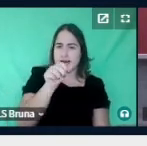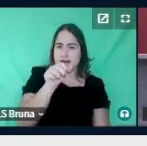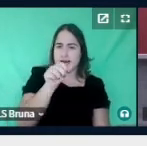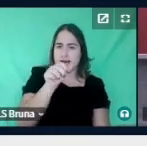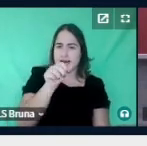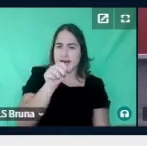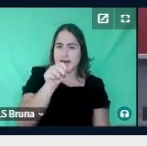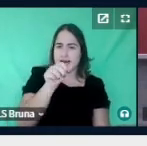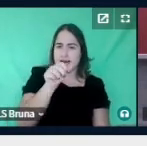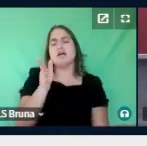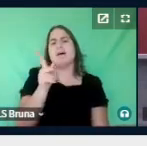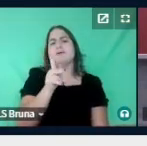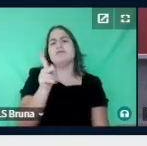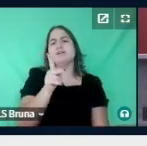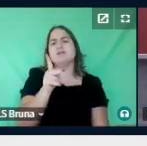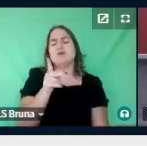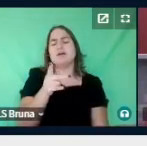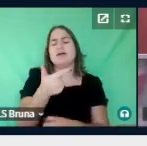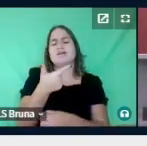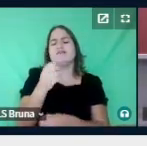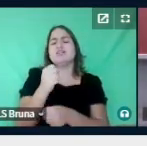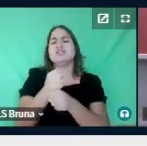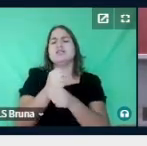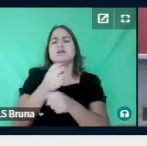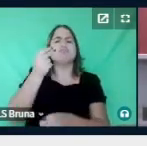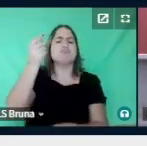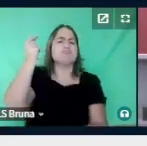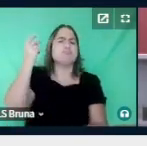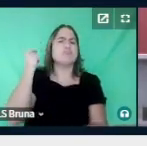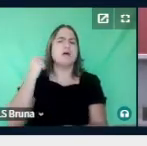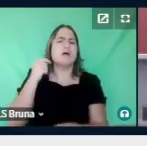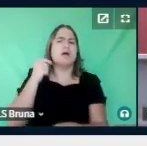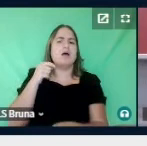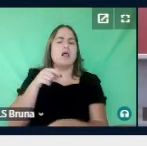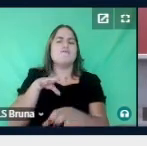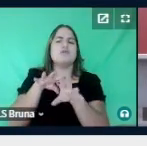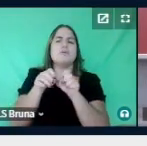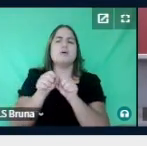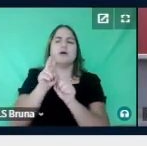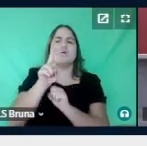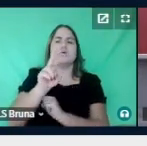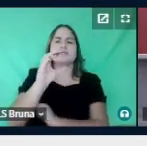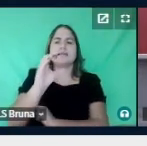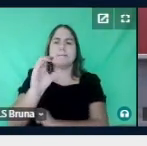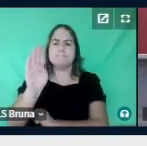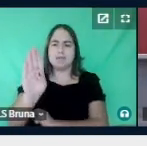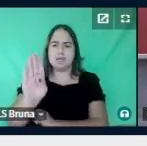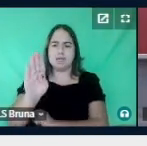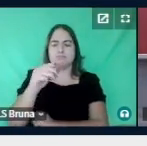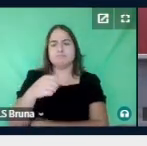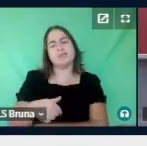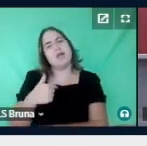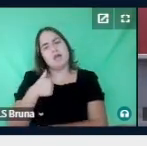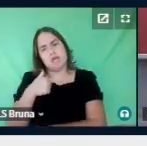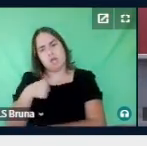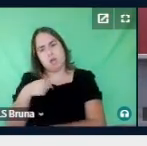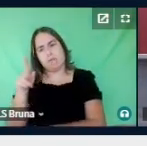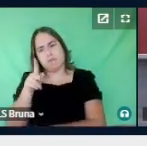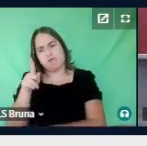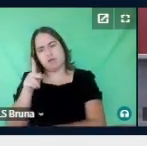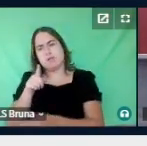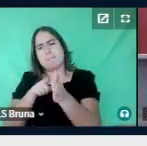então há 20 anos e formada pela Universidade Católica de Brasília. Eu, professora pesquisadora Cristiane,